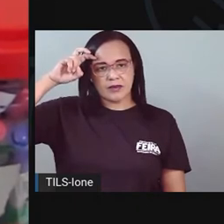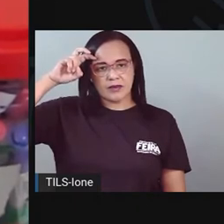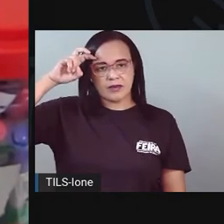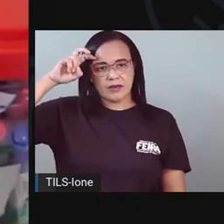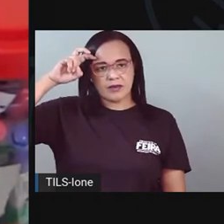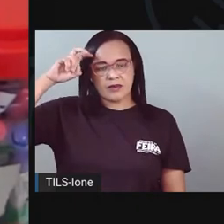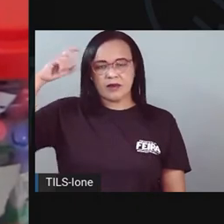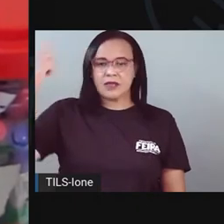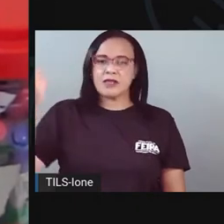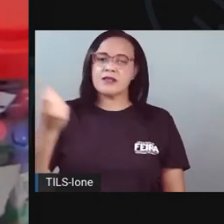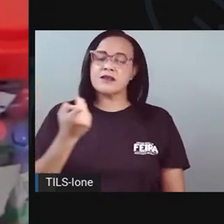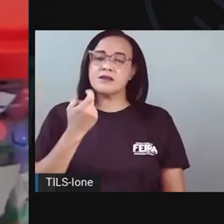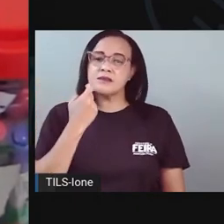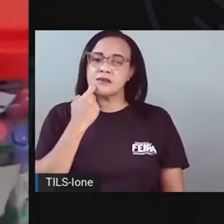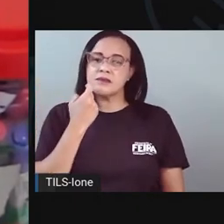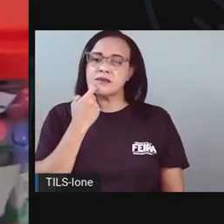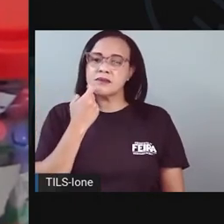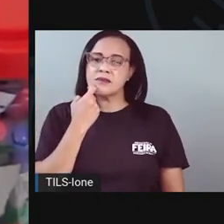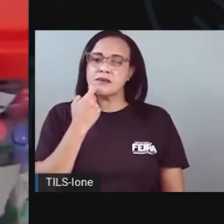Depois, ó.